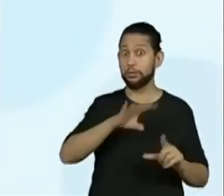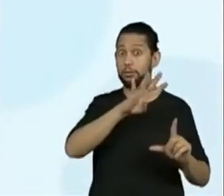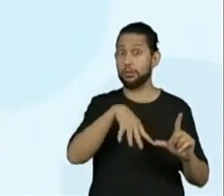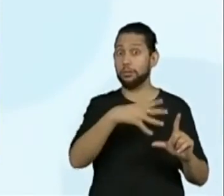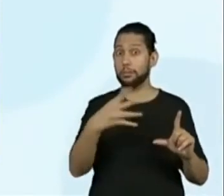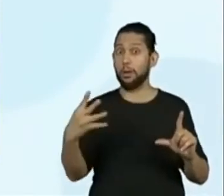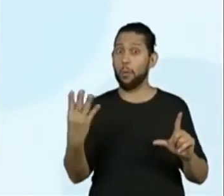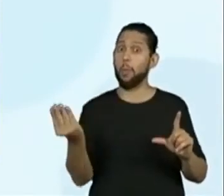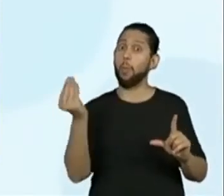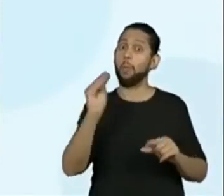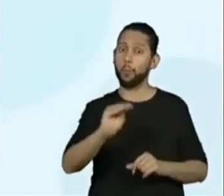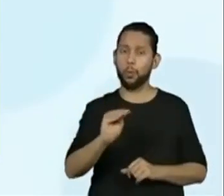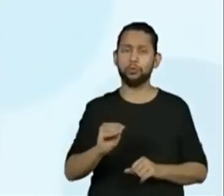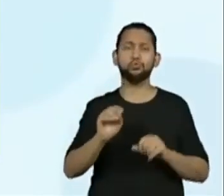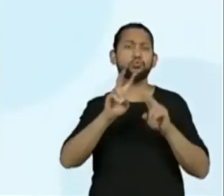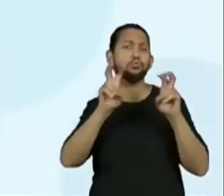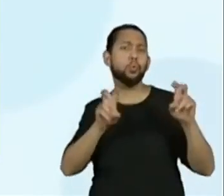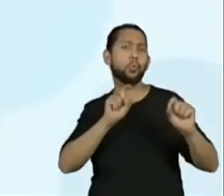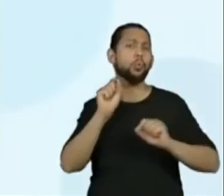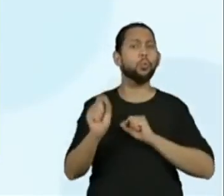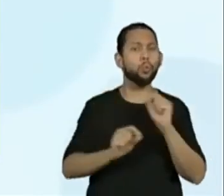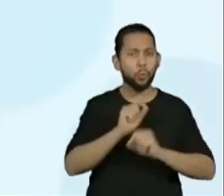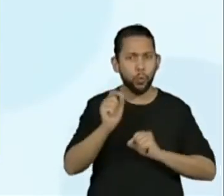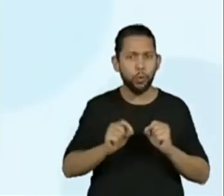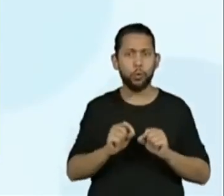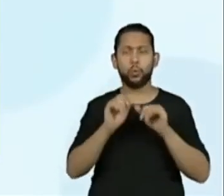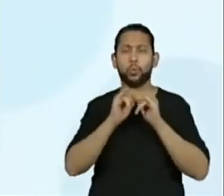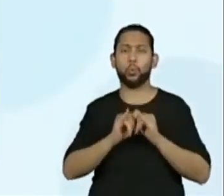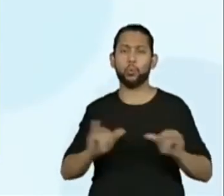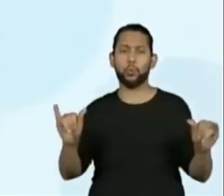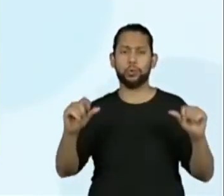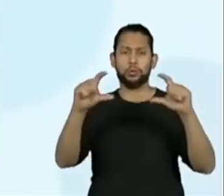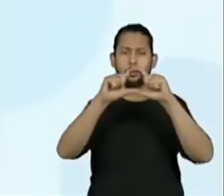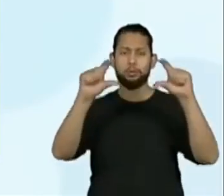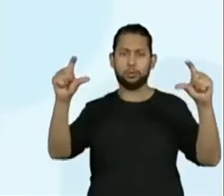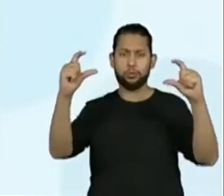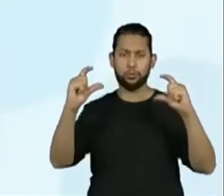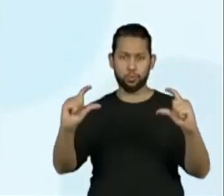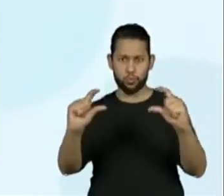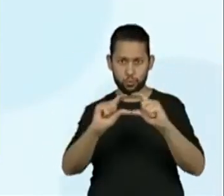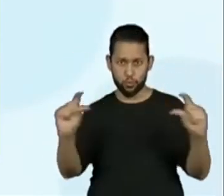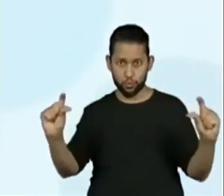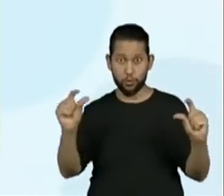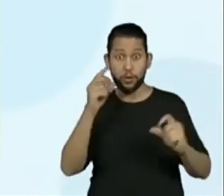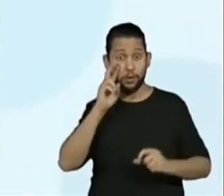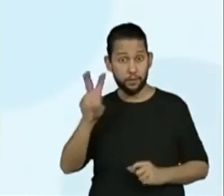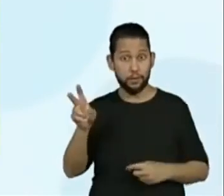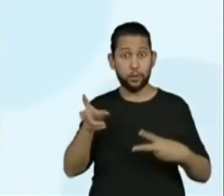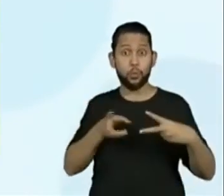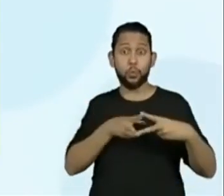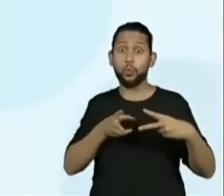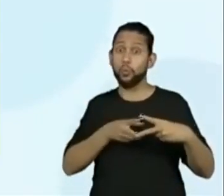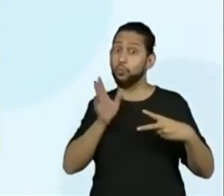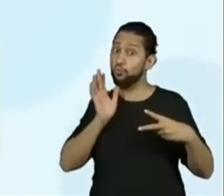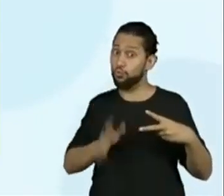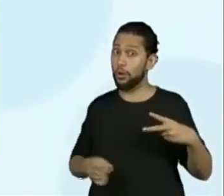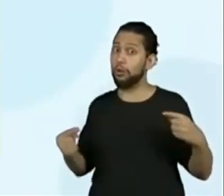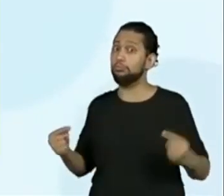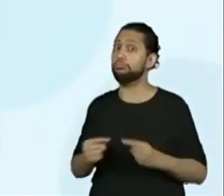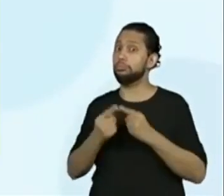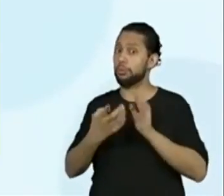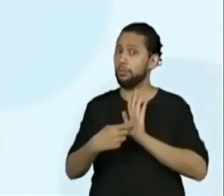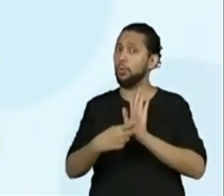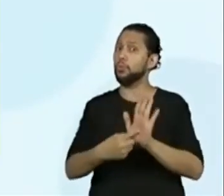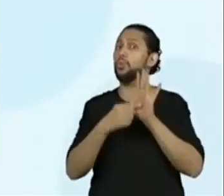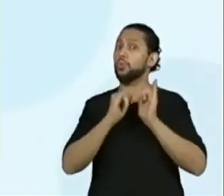identificando os títulos e o olho das notícias. Veja o exemplo com as duas notícias já trabalhadas